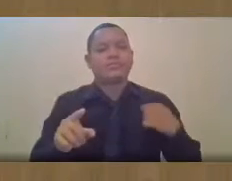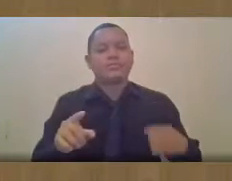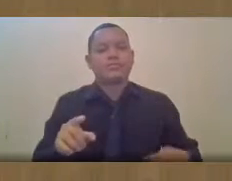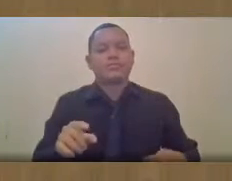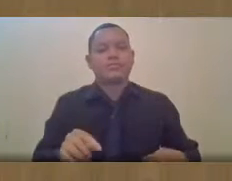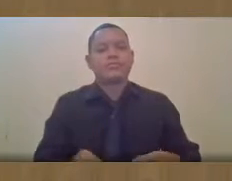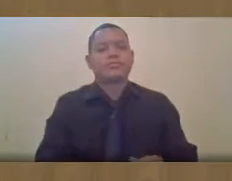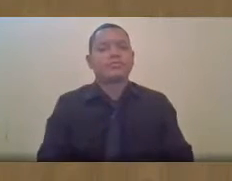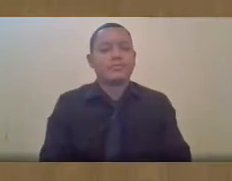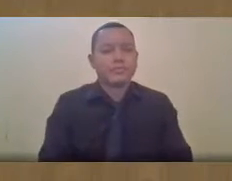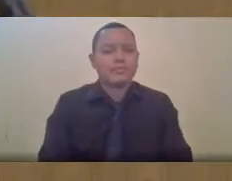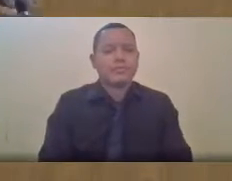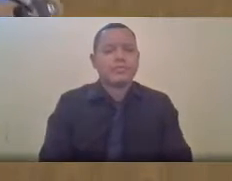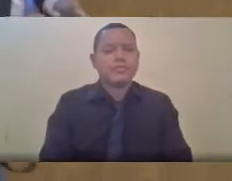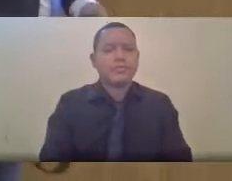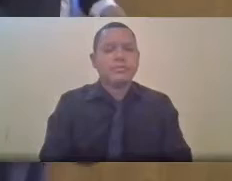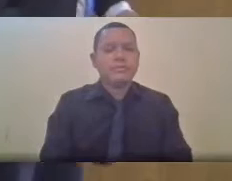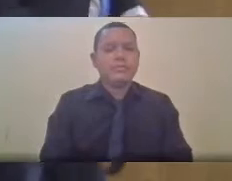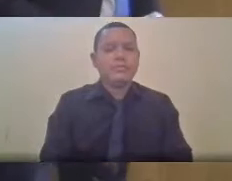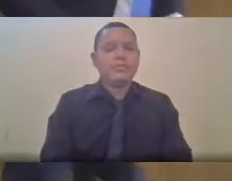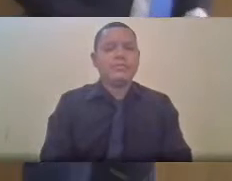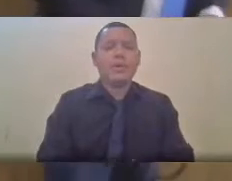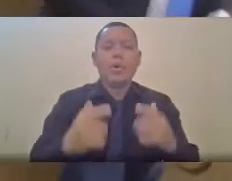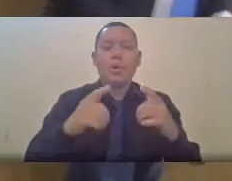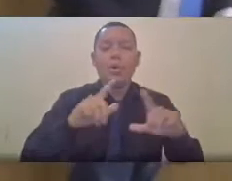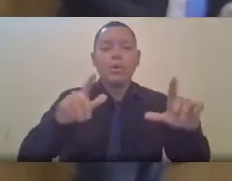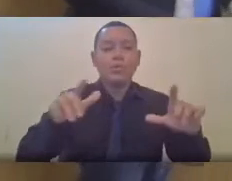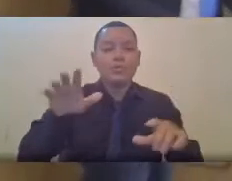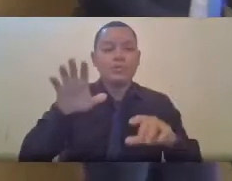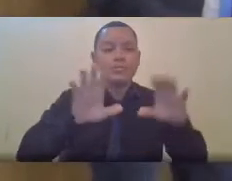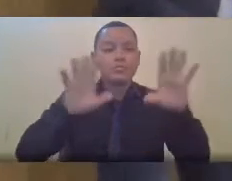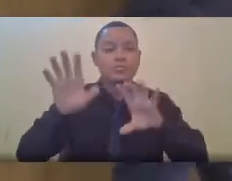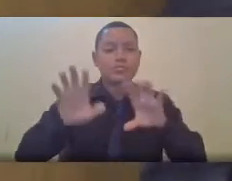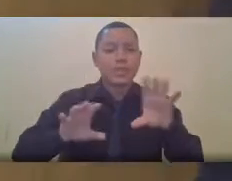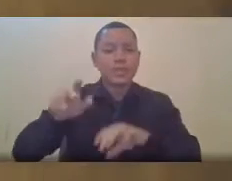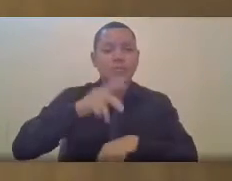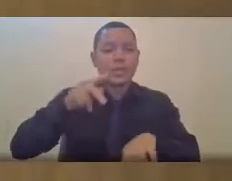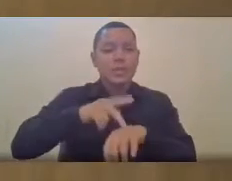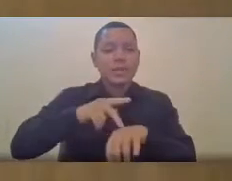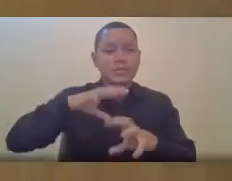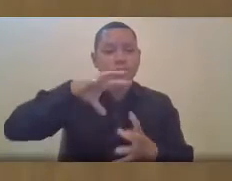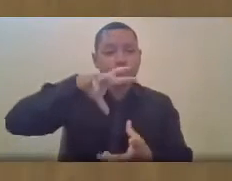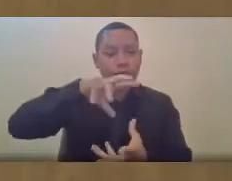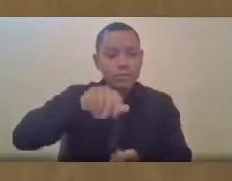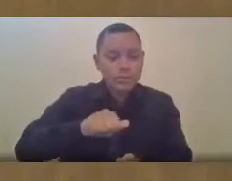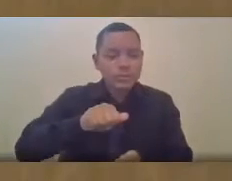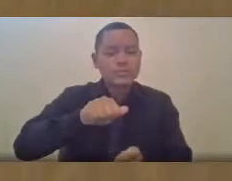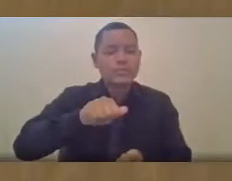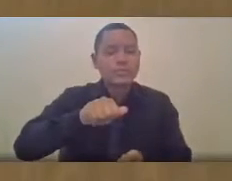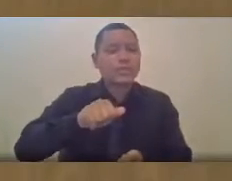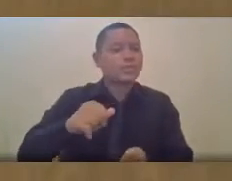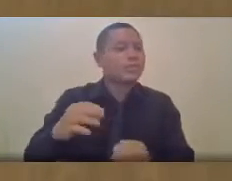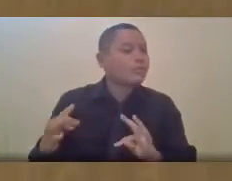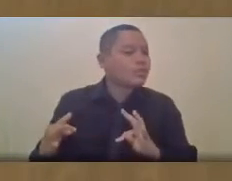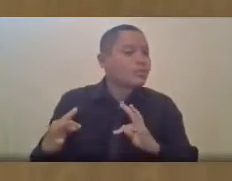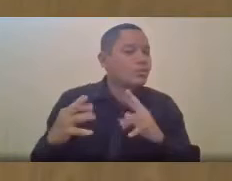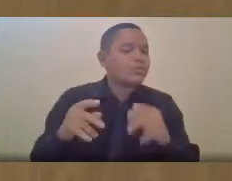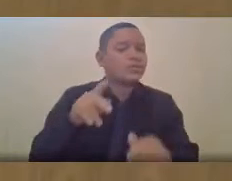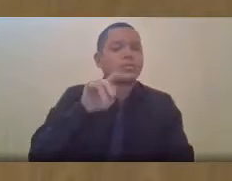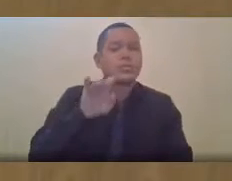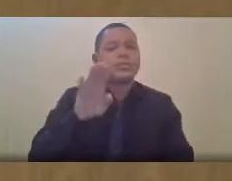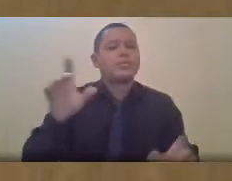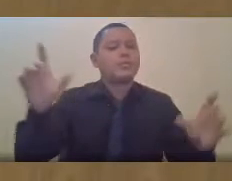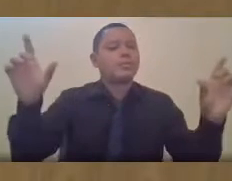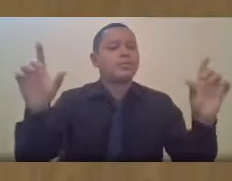Foi a China. Mas o restante do planeta, do mundo, as outras nações, todos os PIBs caíram.